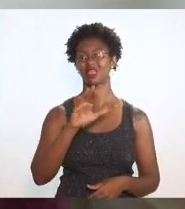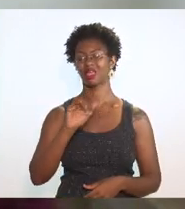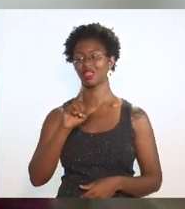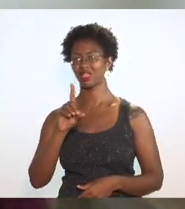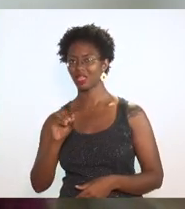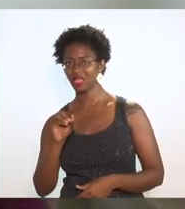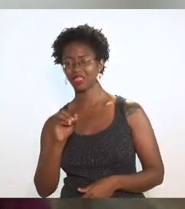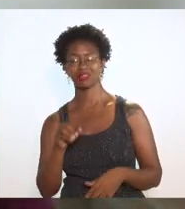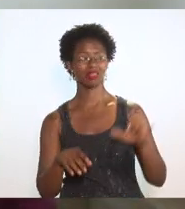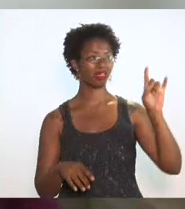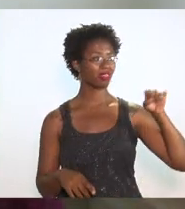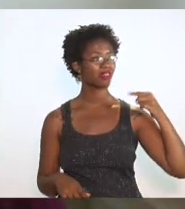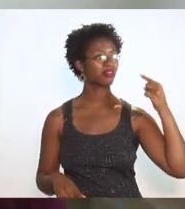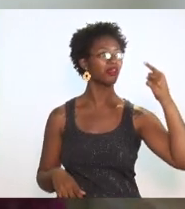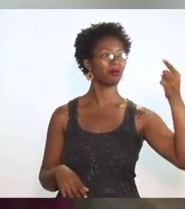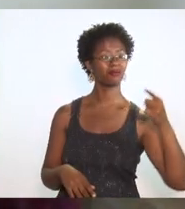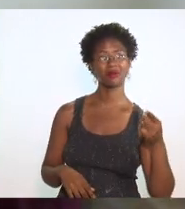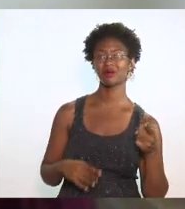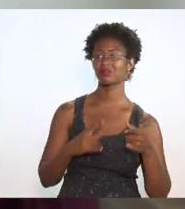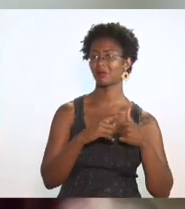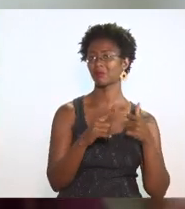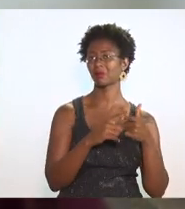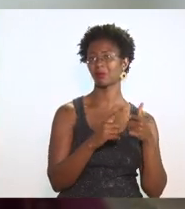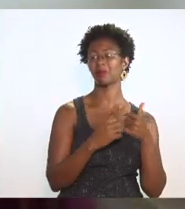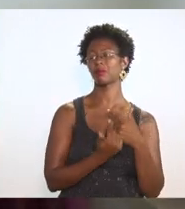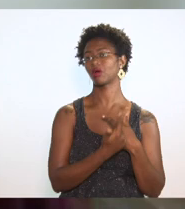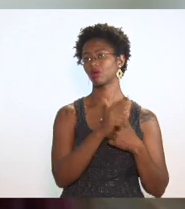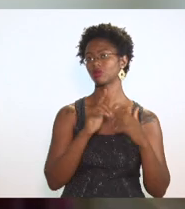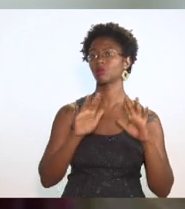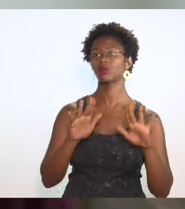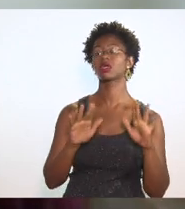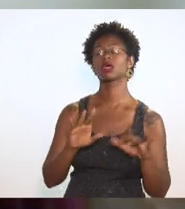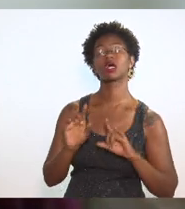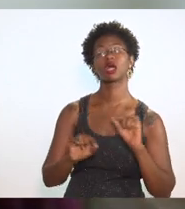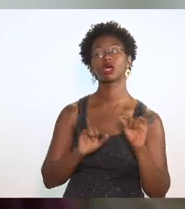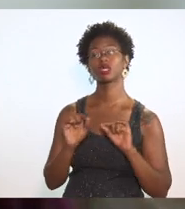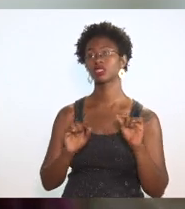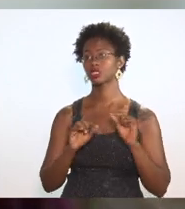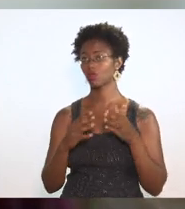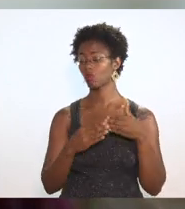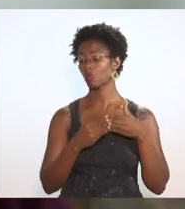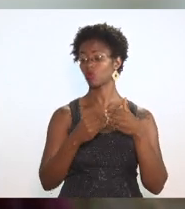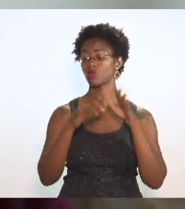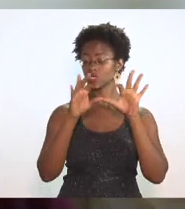encravada mas cadê o norte fundamental não existe